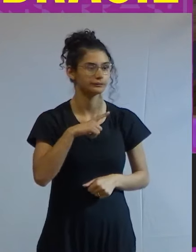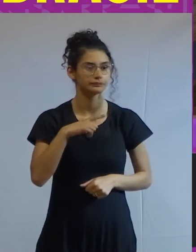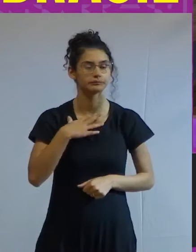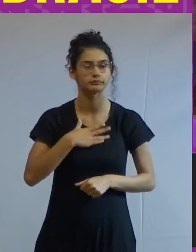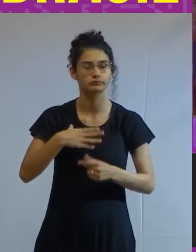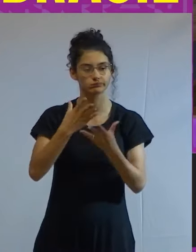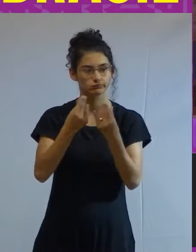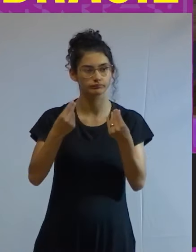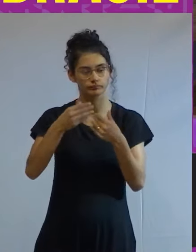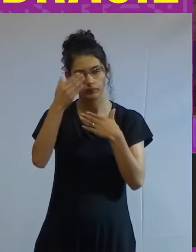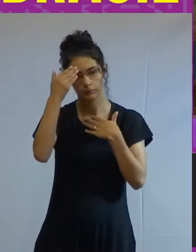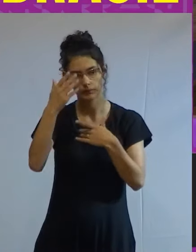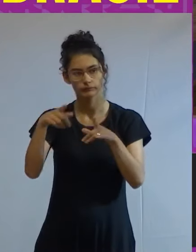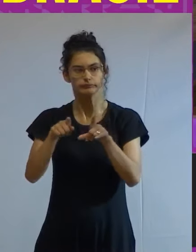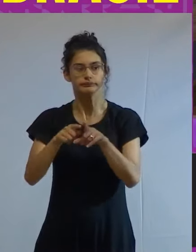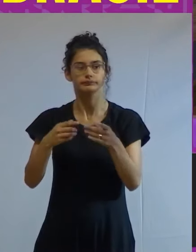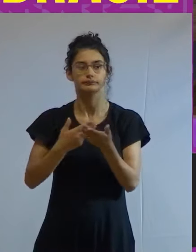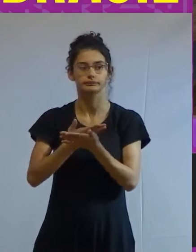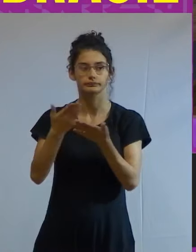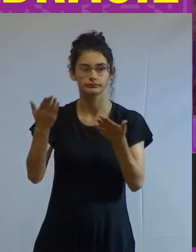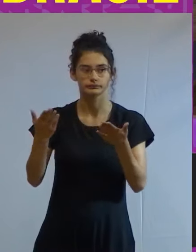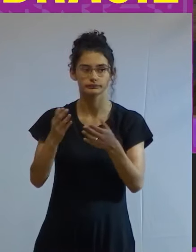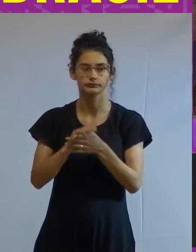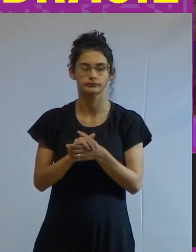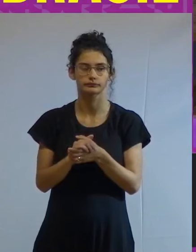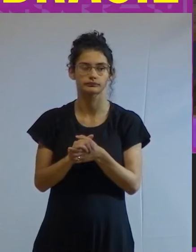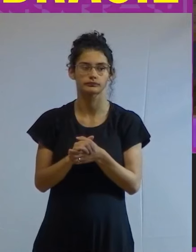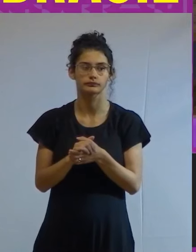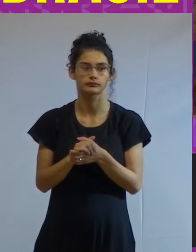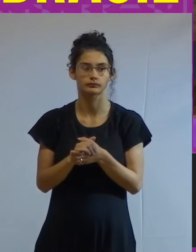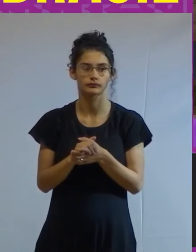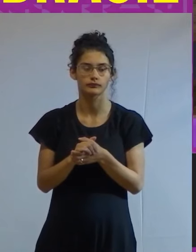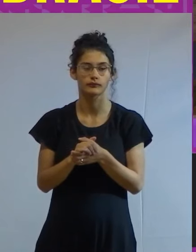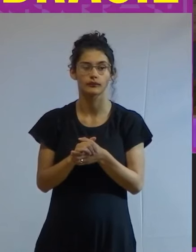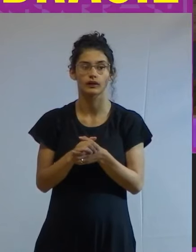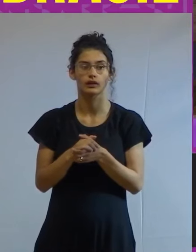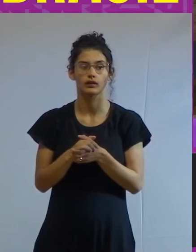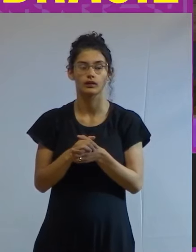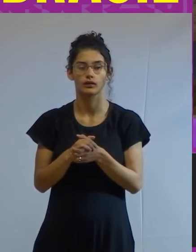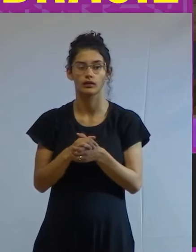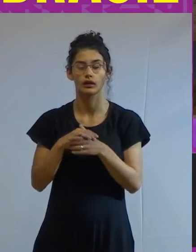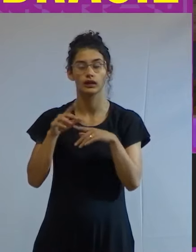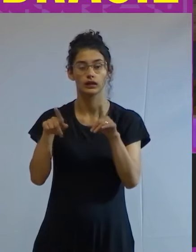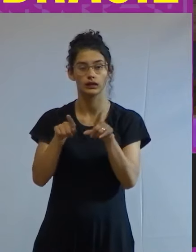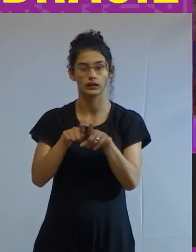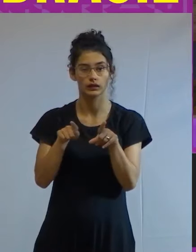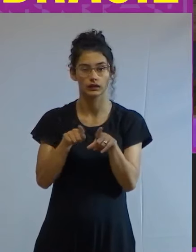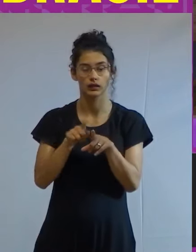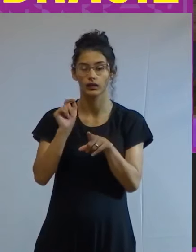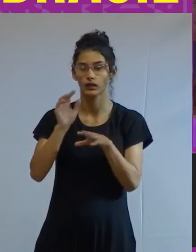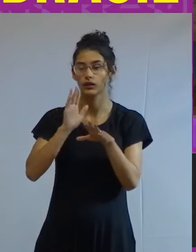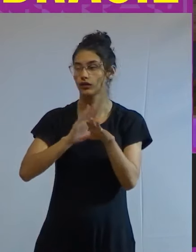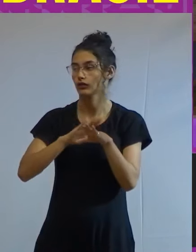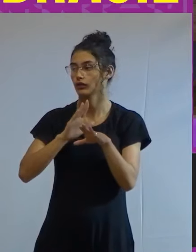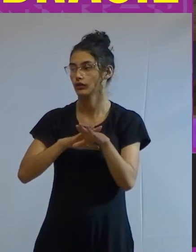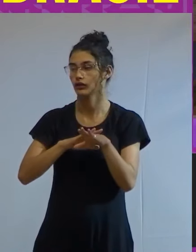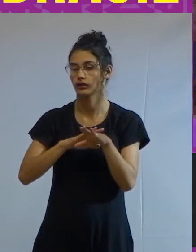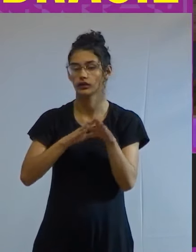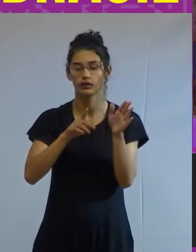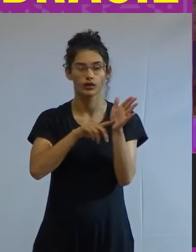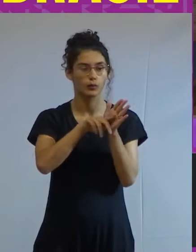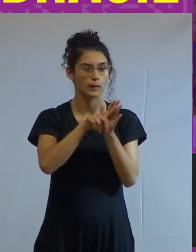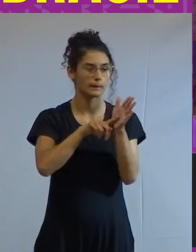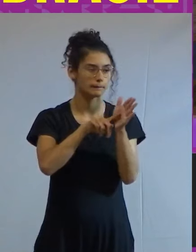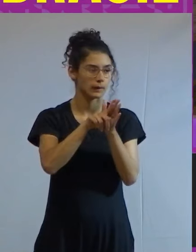gostado muito obrigada a vocês e eu também aqueles que fizeram a